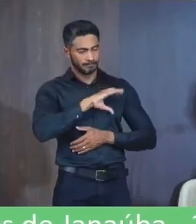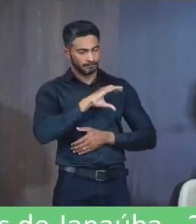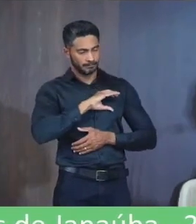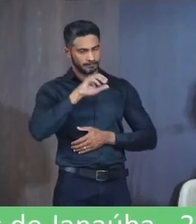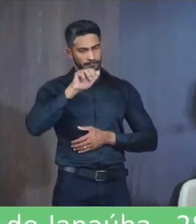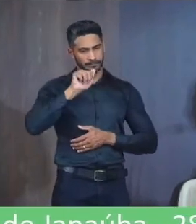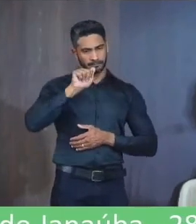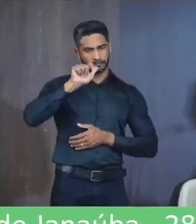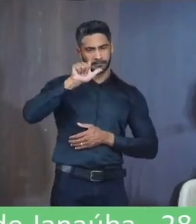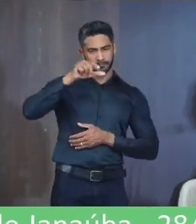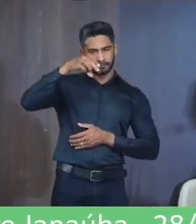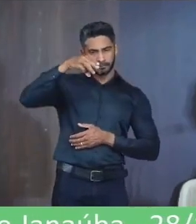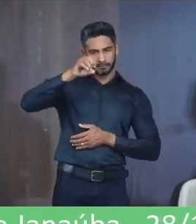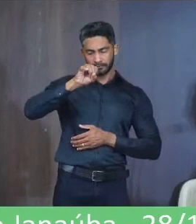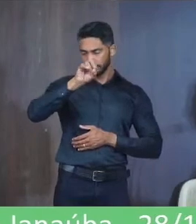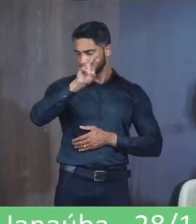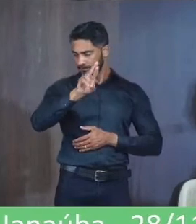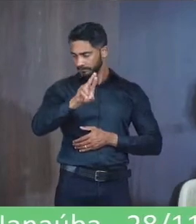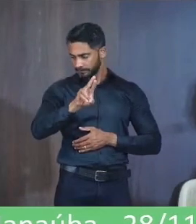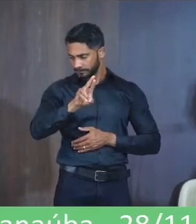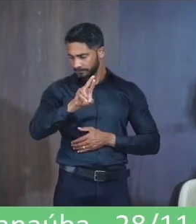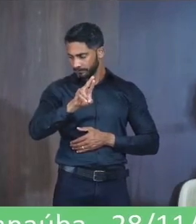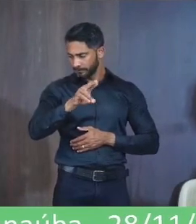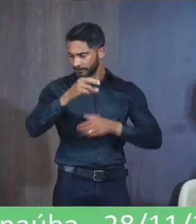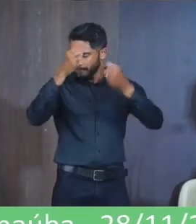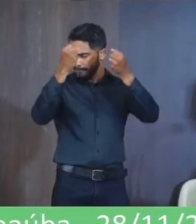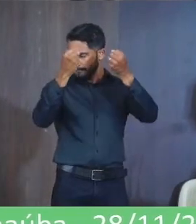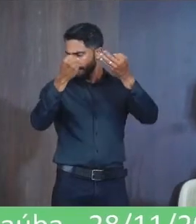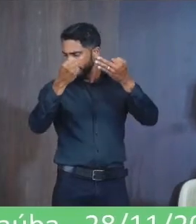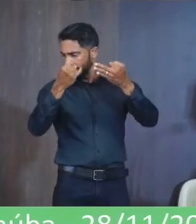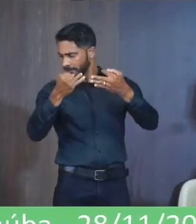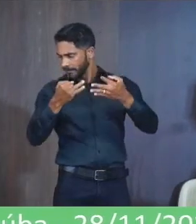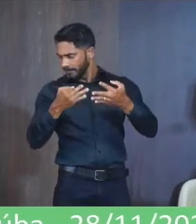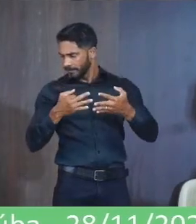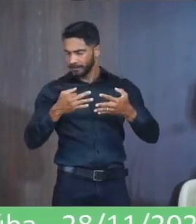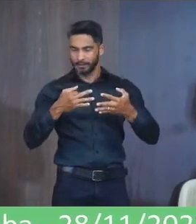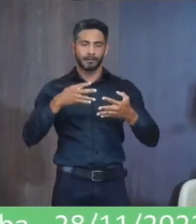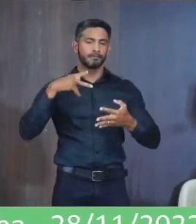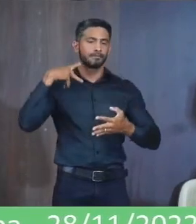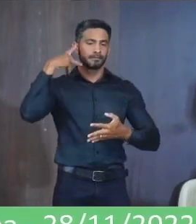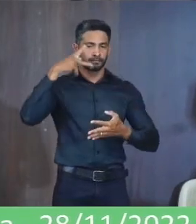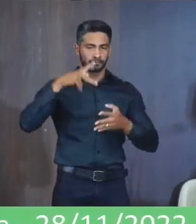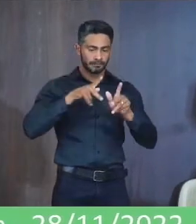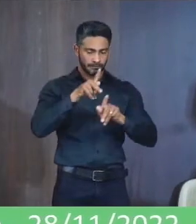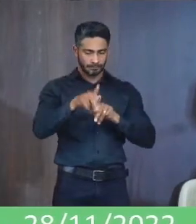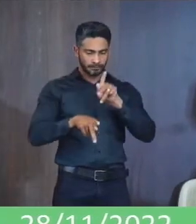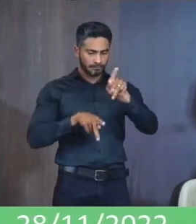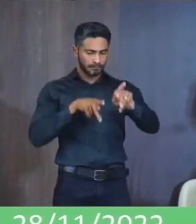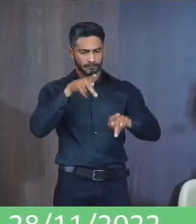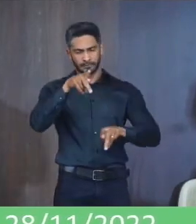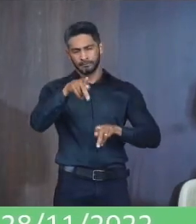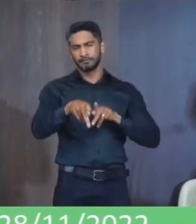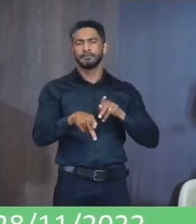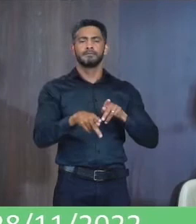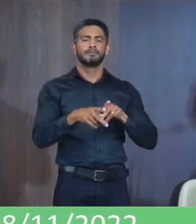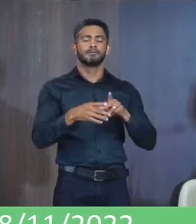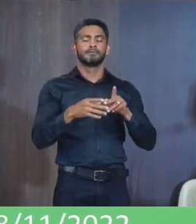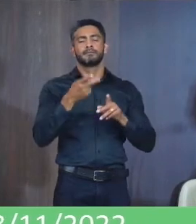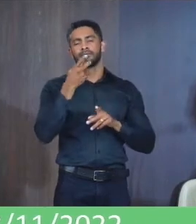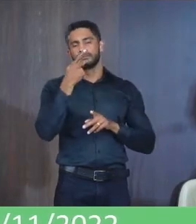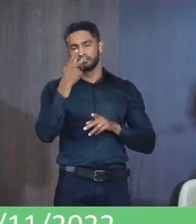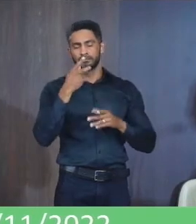Almi Sargento Almi Pela explanação Sobre política pública Sim O senhor citou